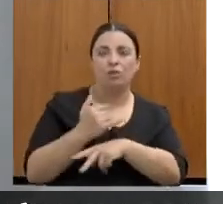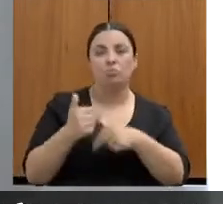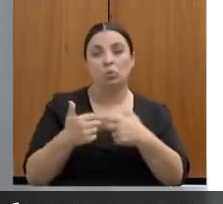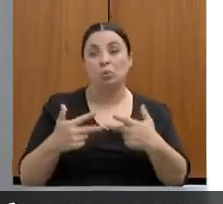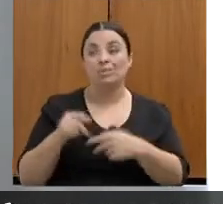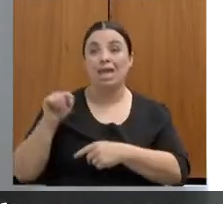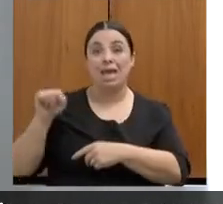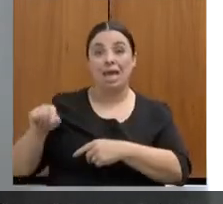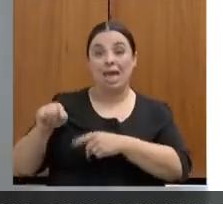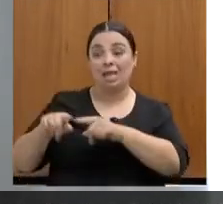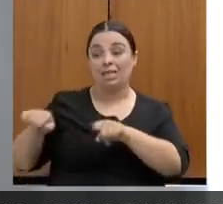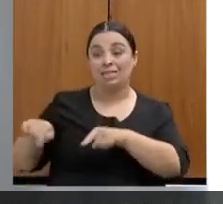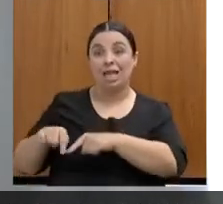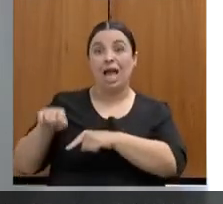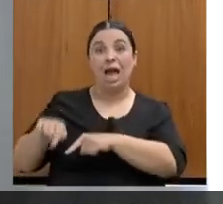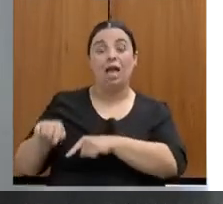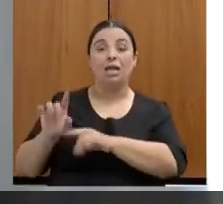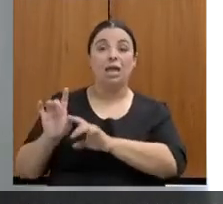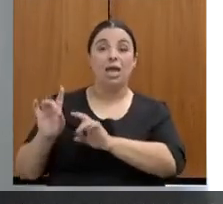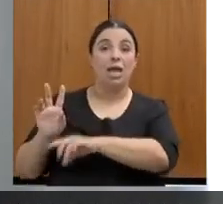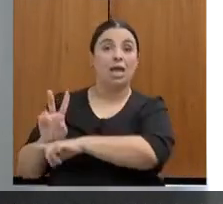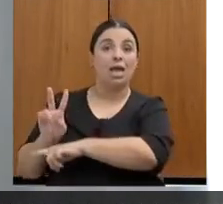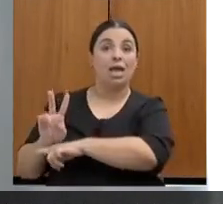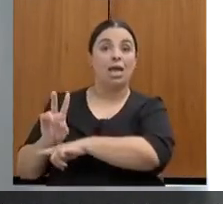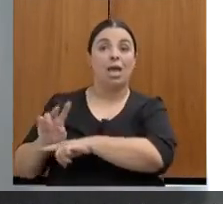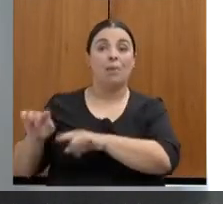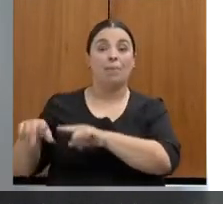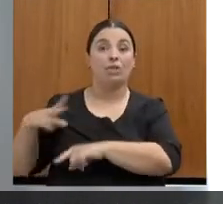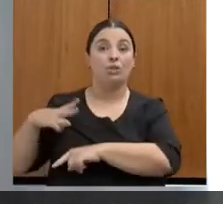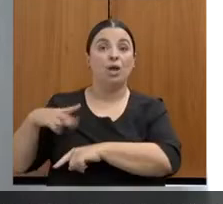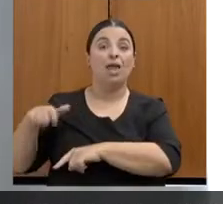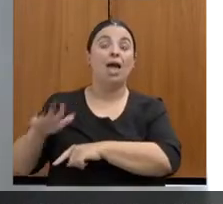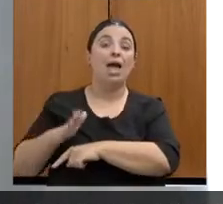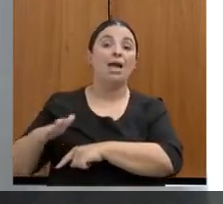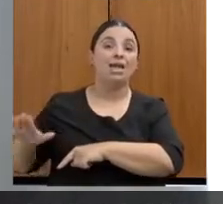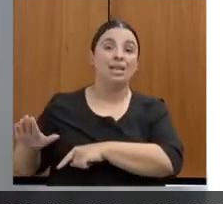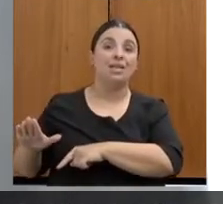profissionais de pedagogia acompanhando as crianças na brinquedoteca.